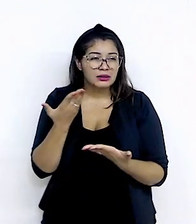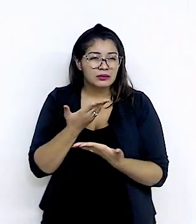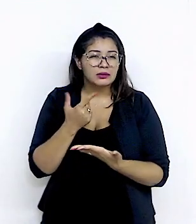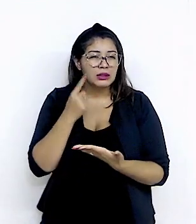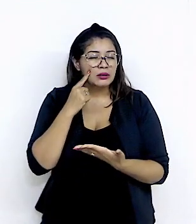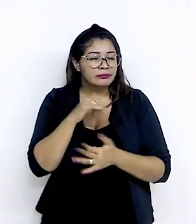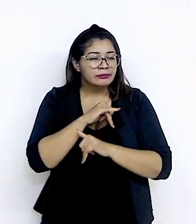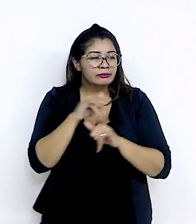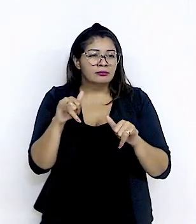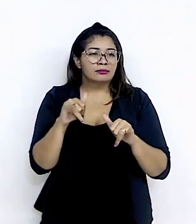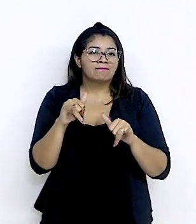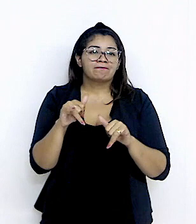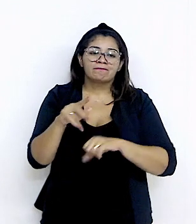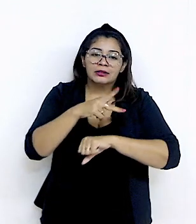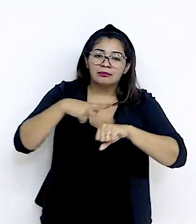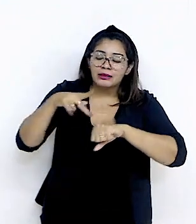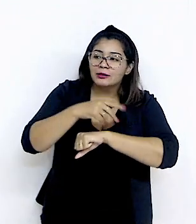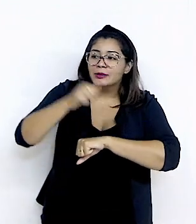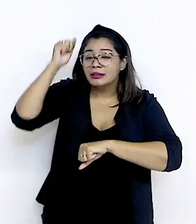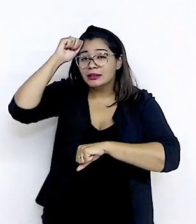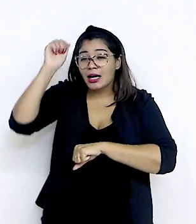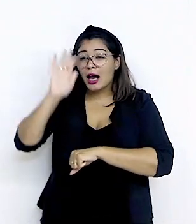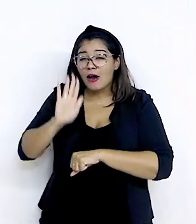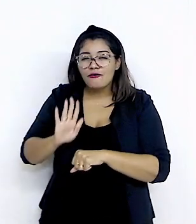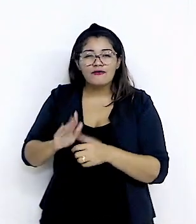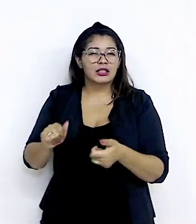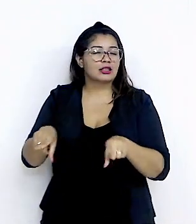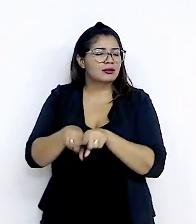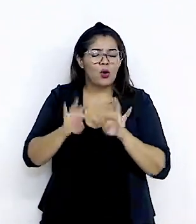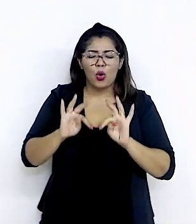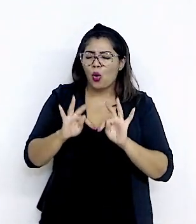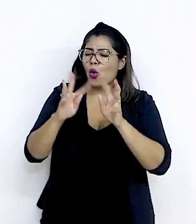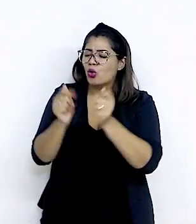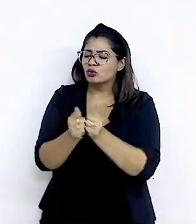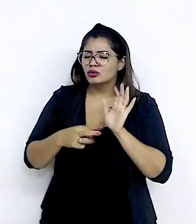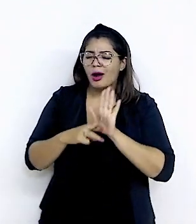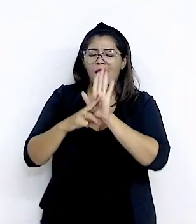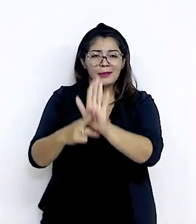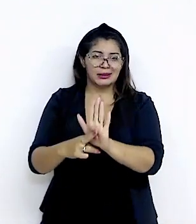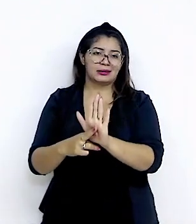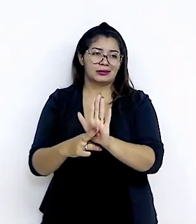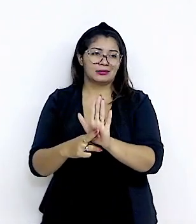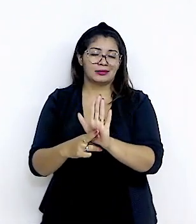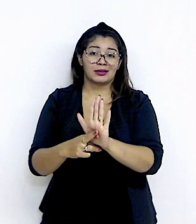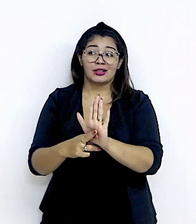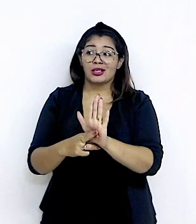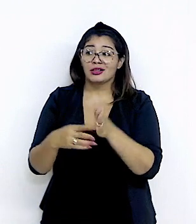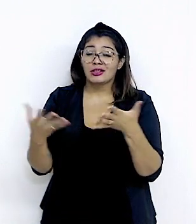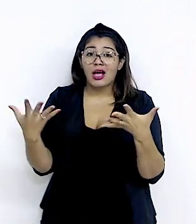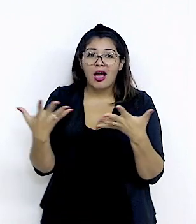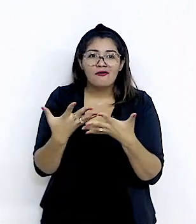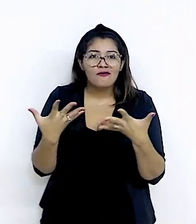pensamos no mundo árabe Mas os países da África Oriental, os países africanos, todos estarão representados a isso Os Emirados